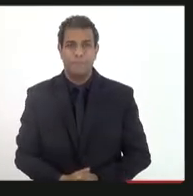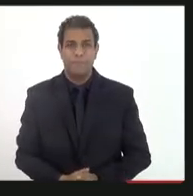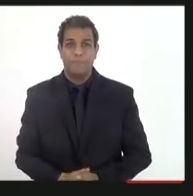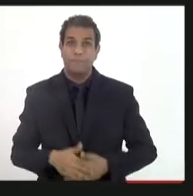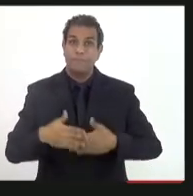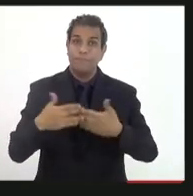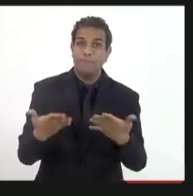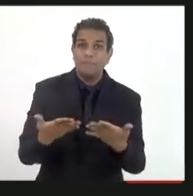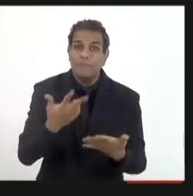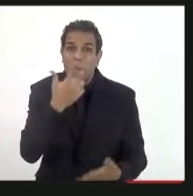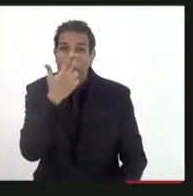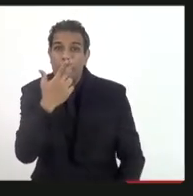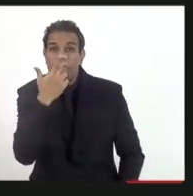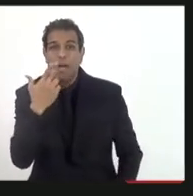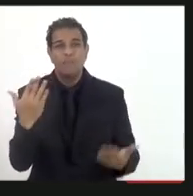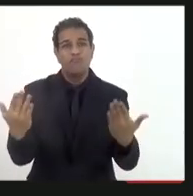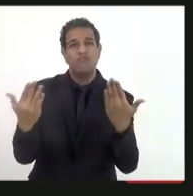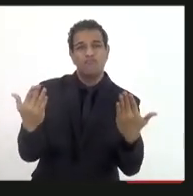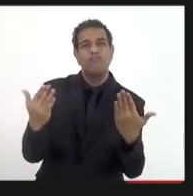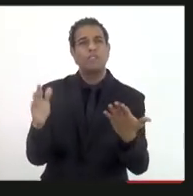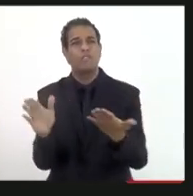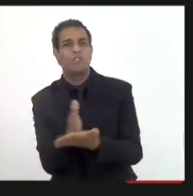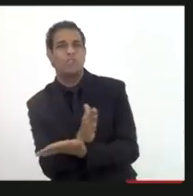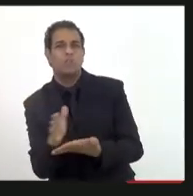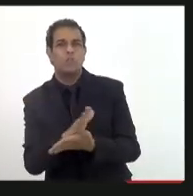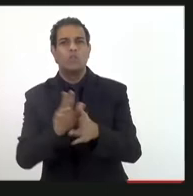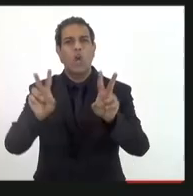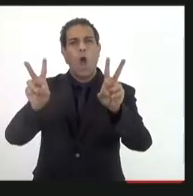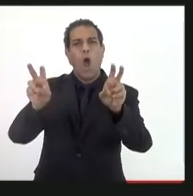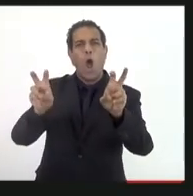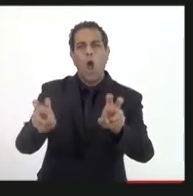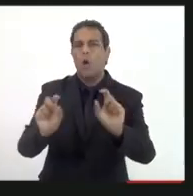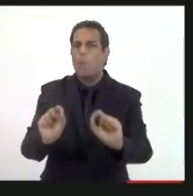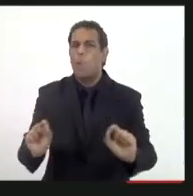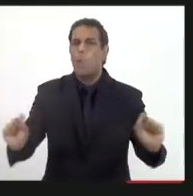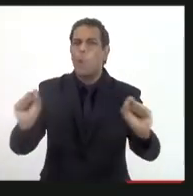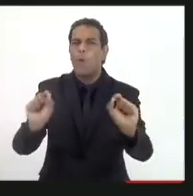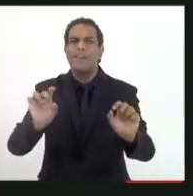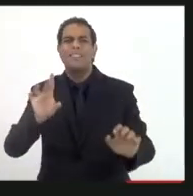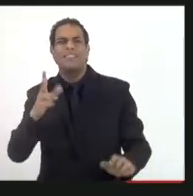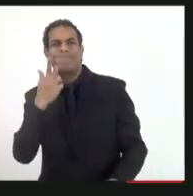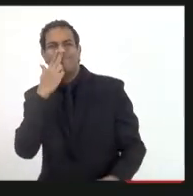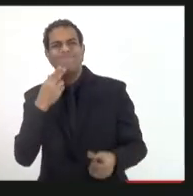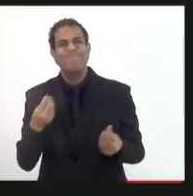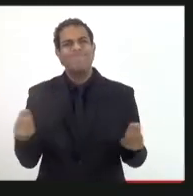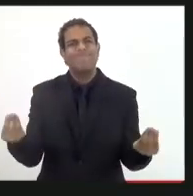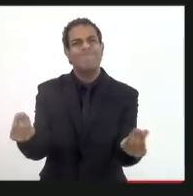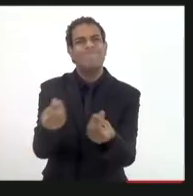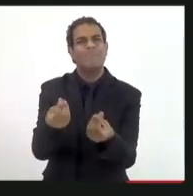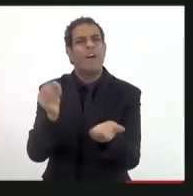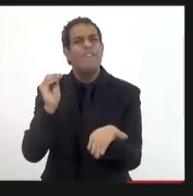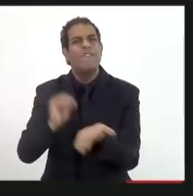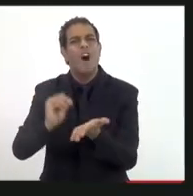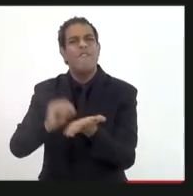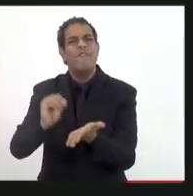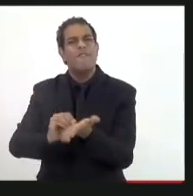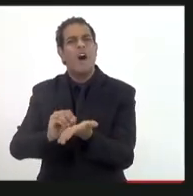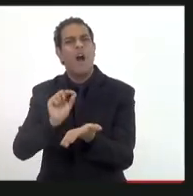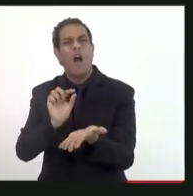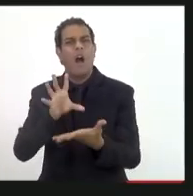Mas me parece que alguns aspectos ficaram não só ausentes na